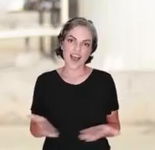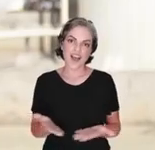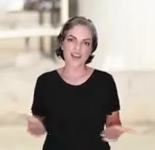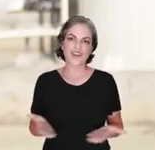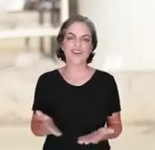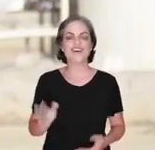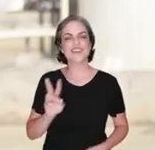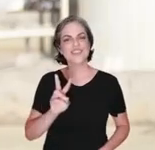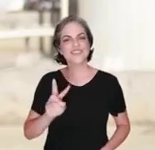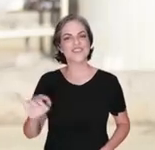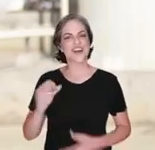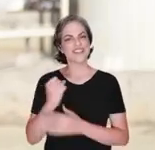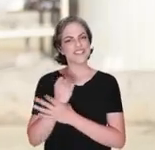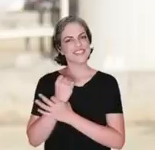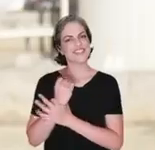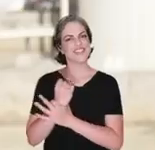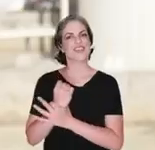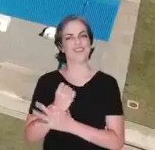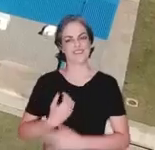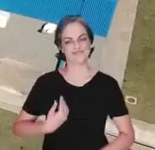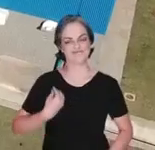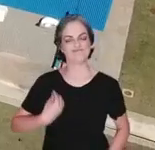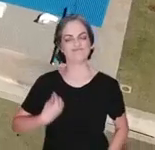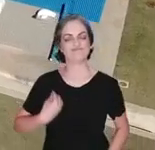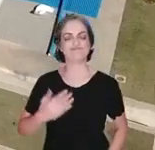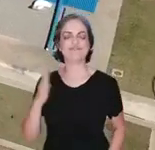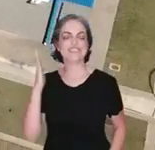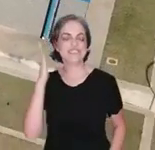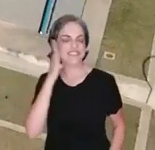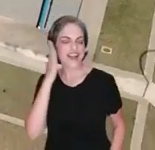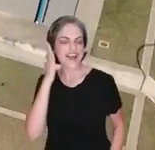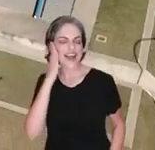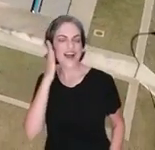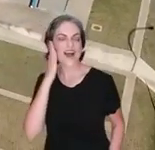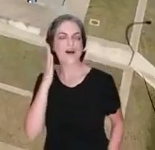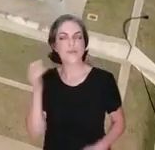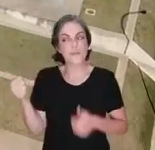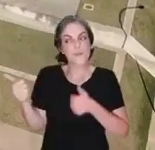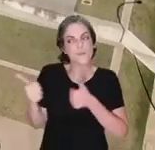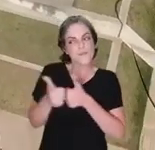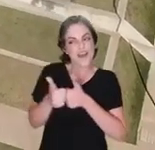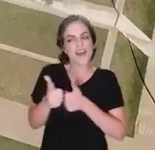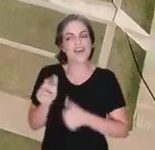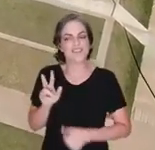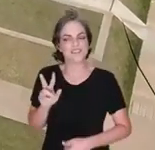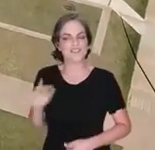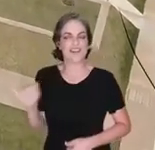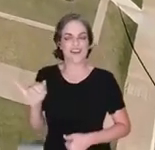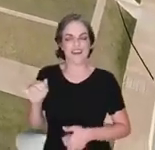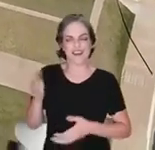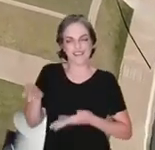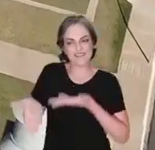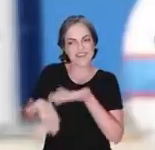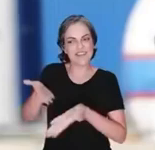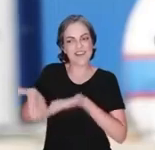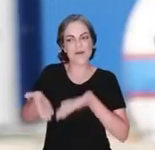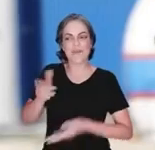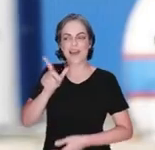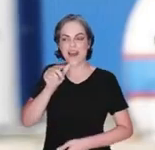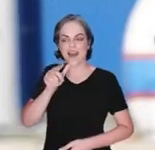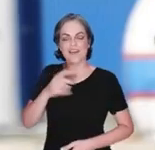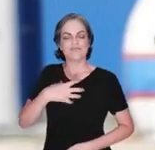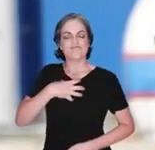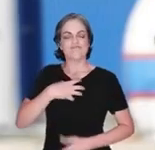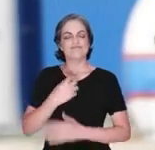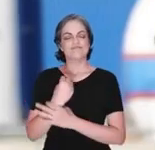Agora a gente vai ficar mais um pouco seguro, porque sabe que está mais próximo da gente, está sendo tratado. Passa